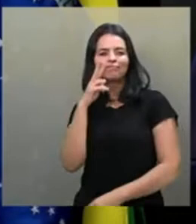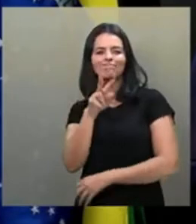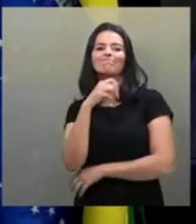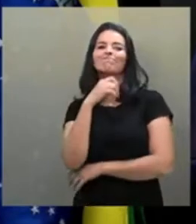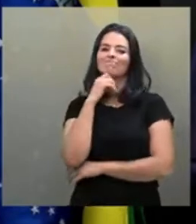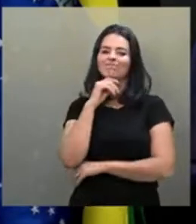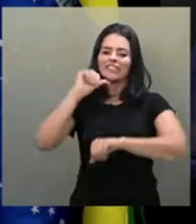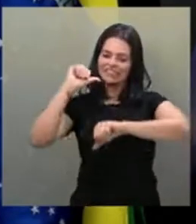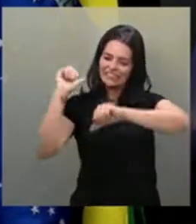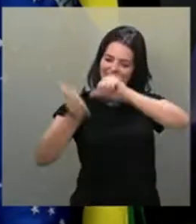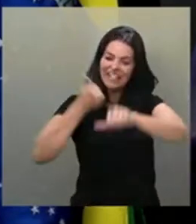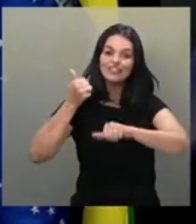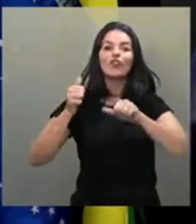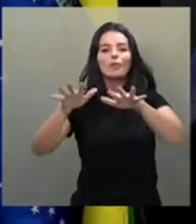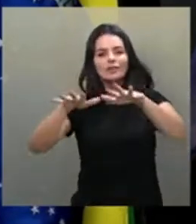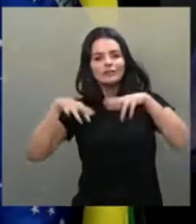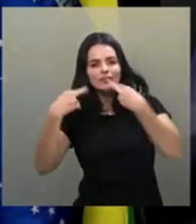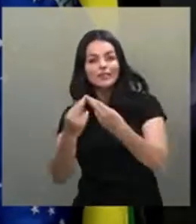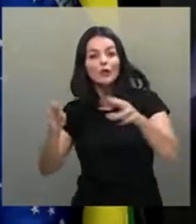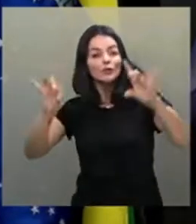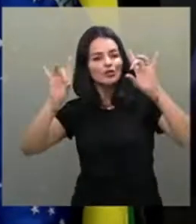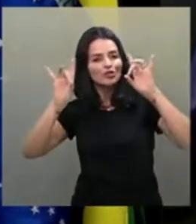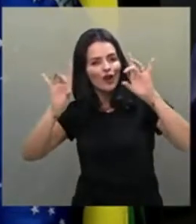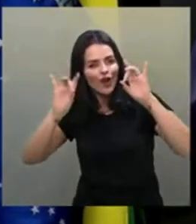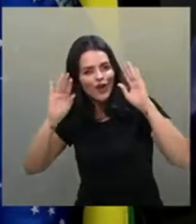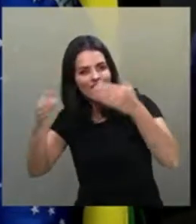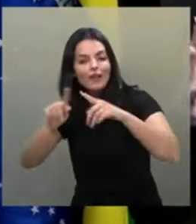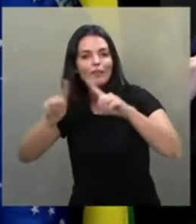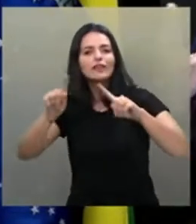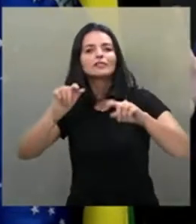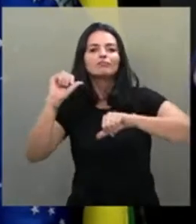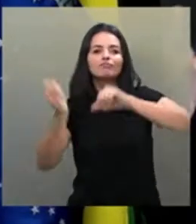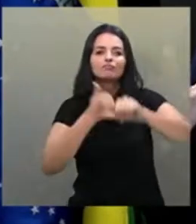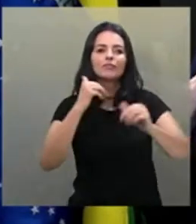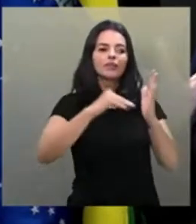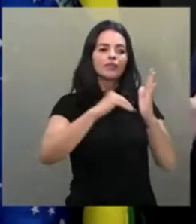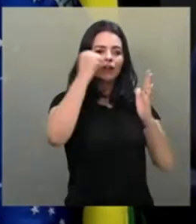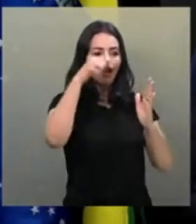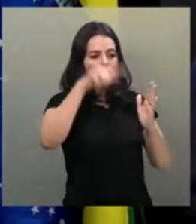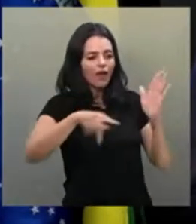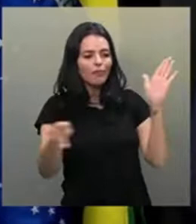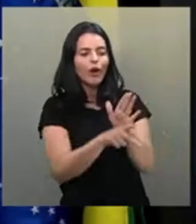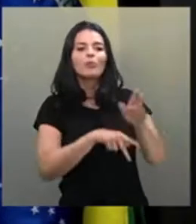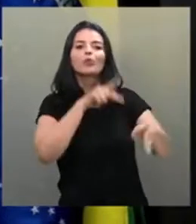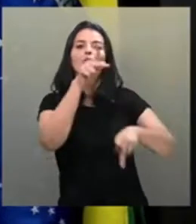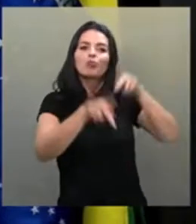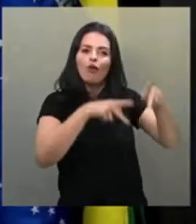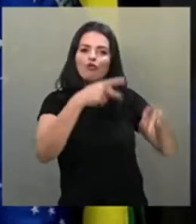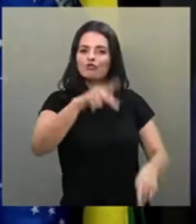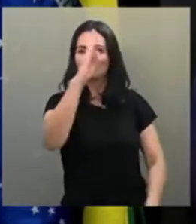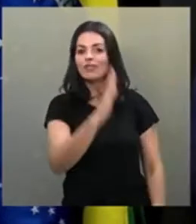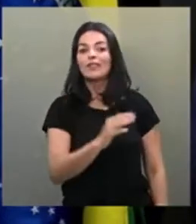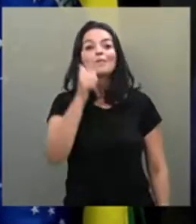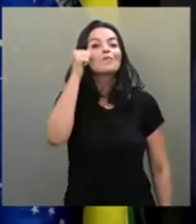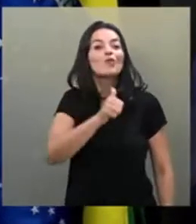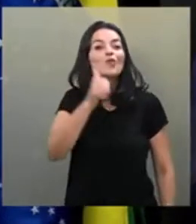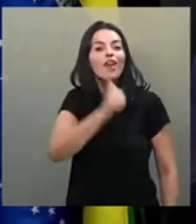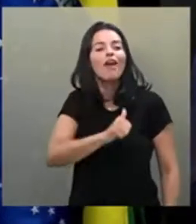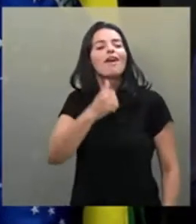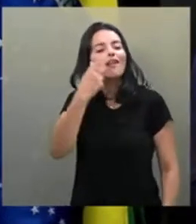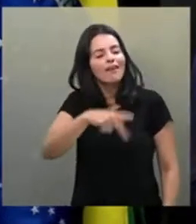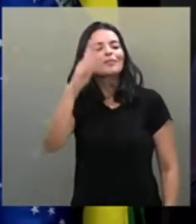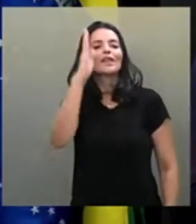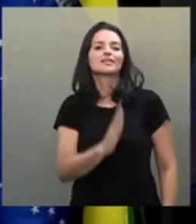sessão solene, mas transforma essa casa na verdadeira casa da população e da mulher brasileira. Então, ao render as minhas homenagens